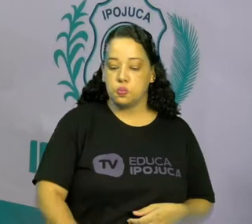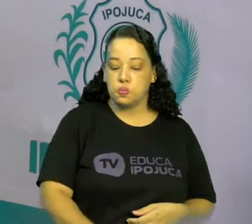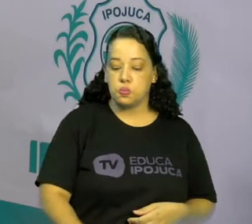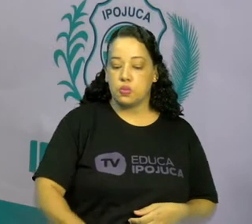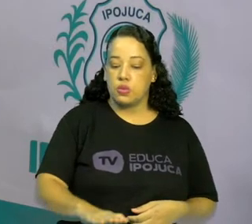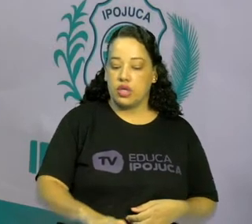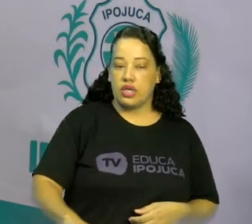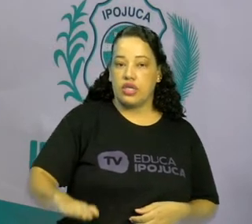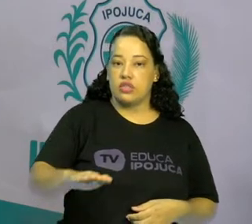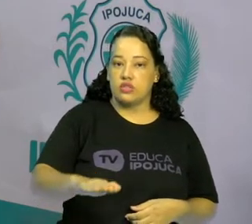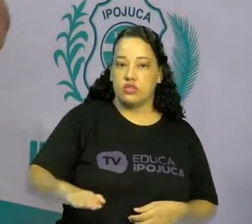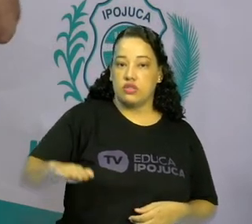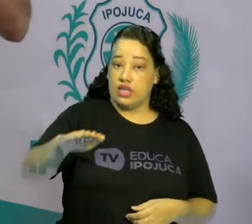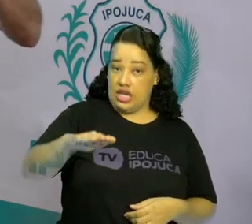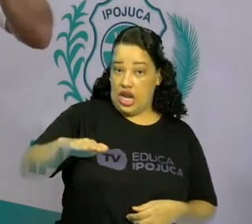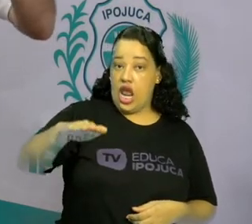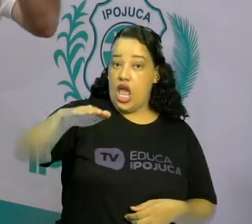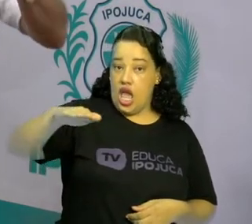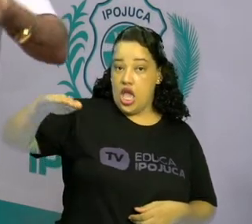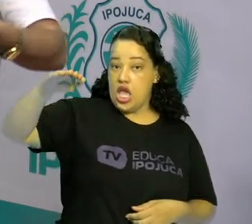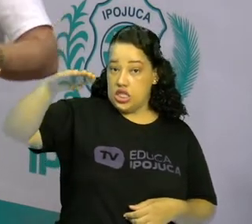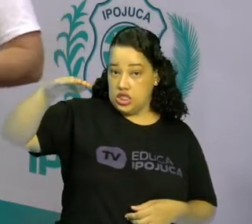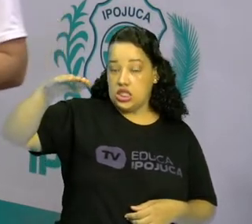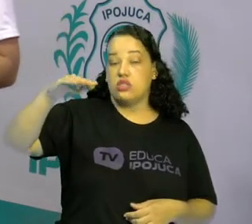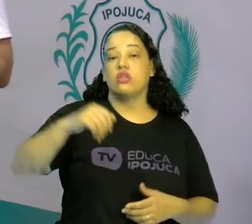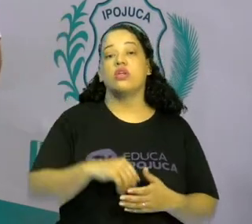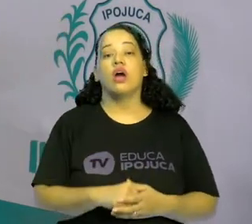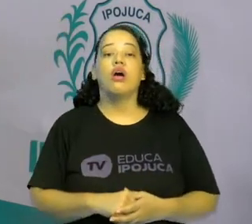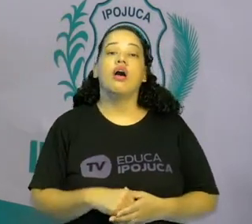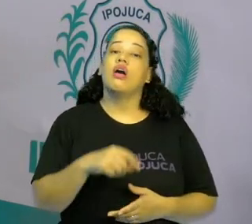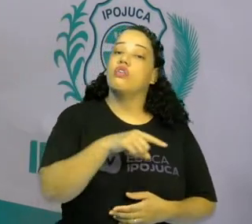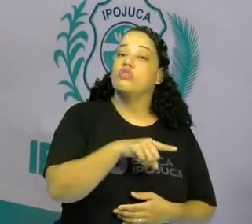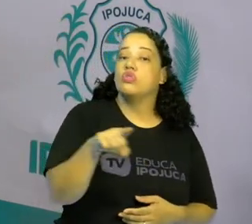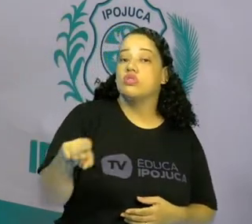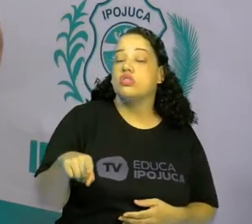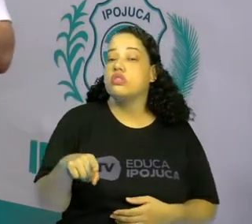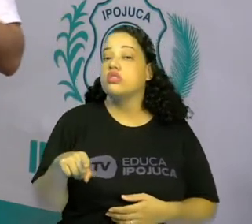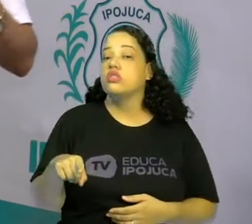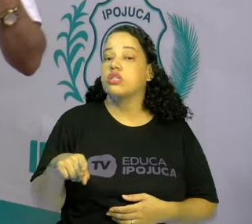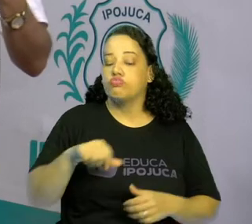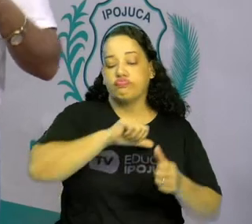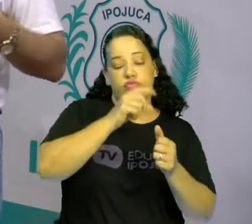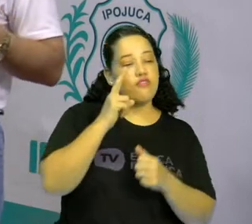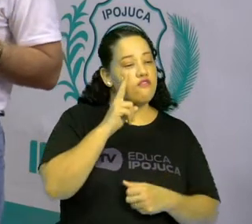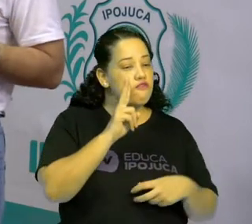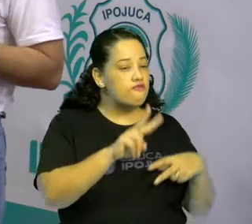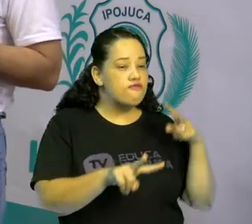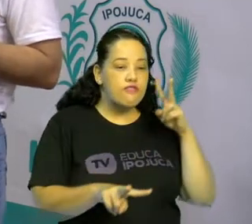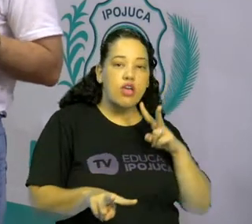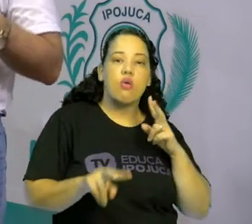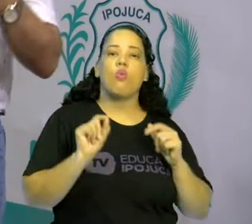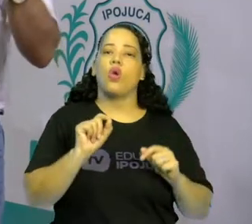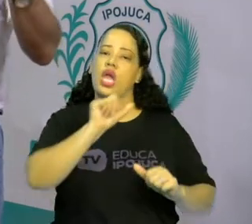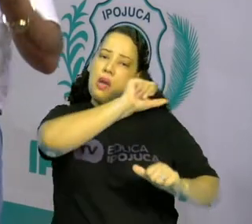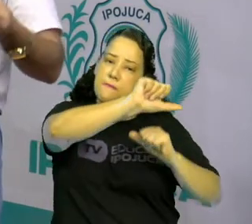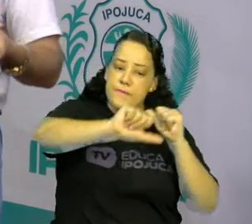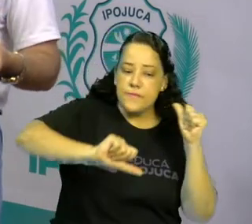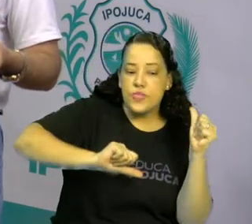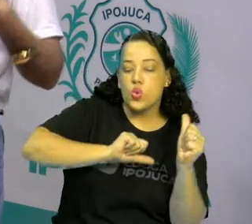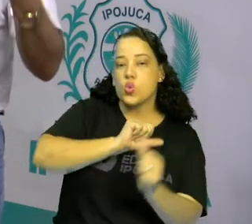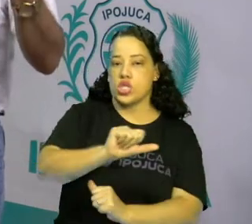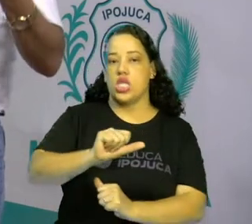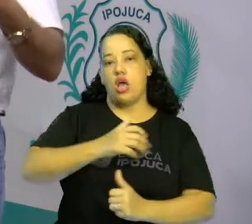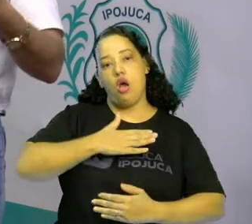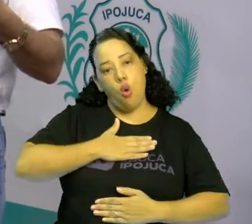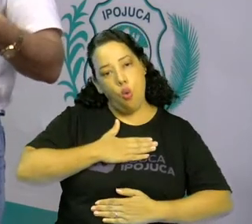crescem, quando vocês forem crescendo, certo? Muitas mudanças vão ocorrer no seu